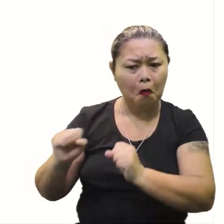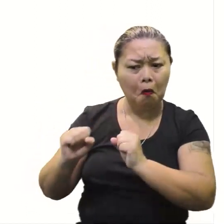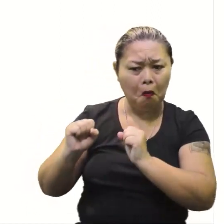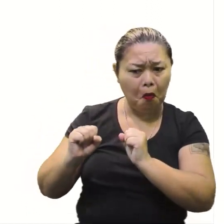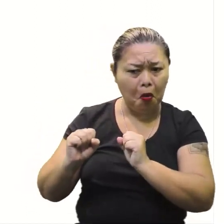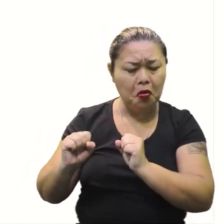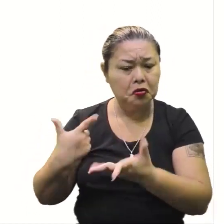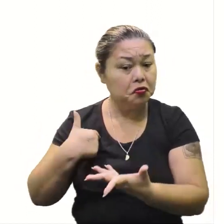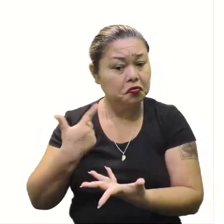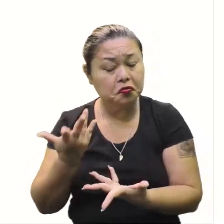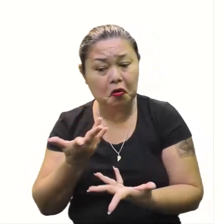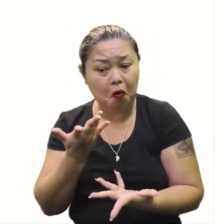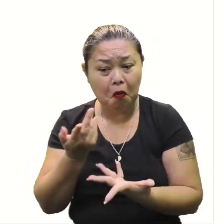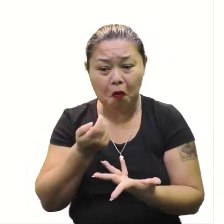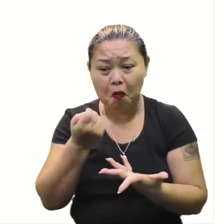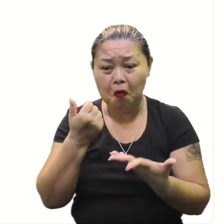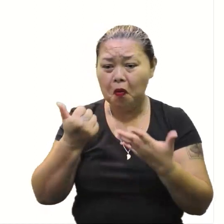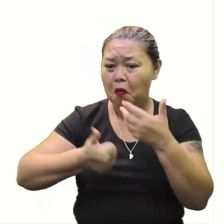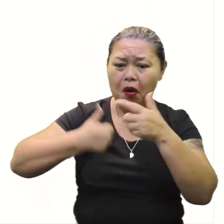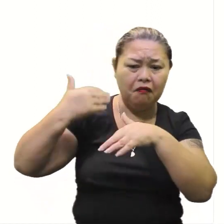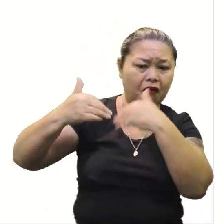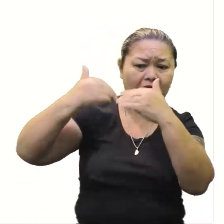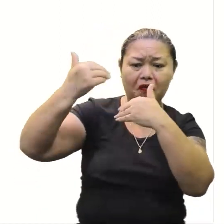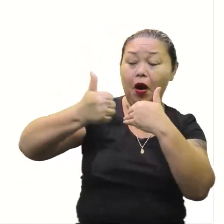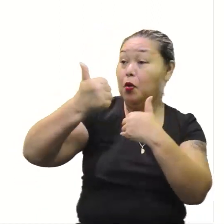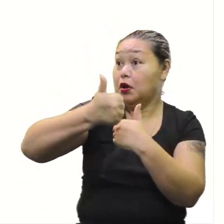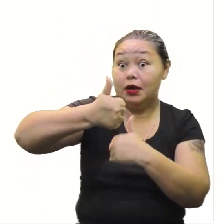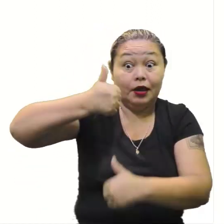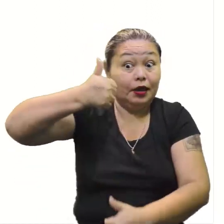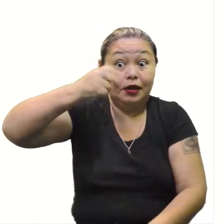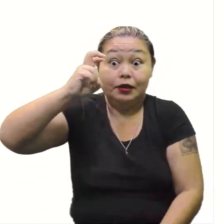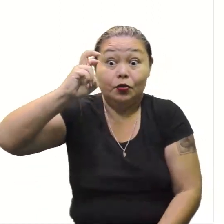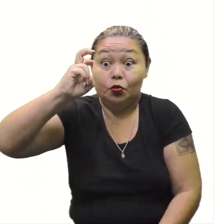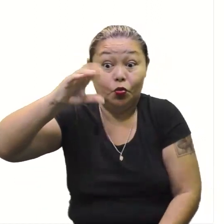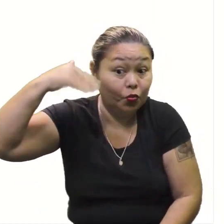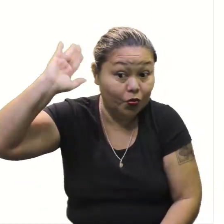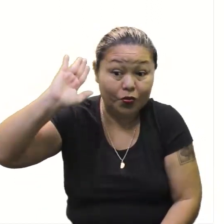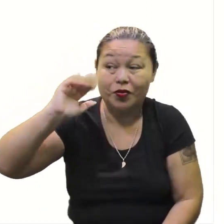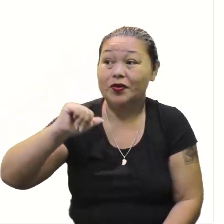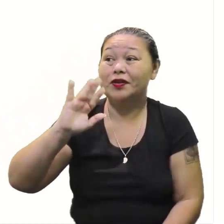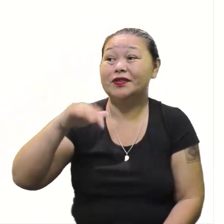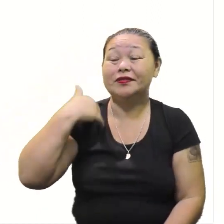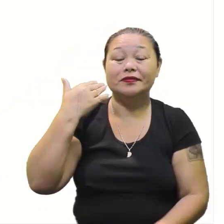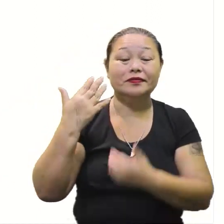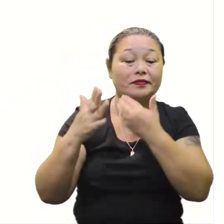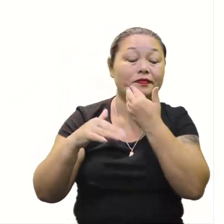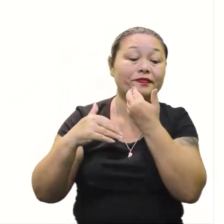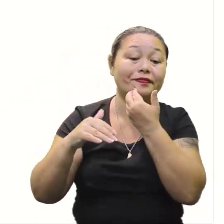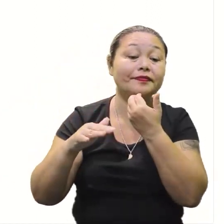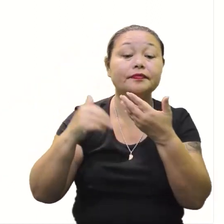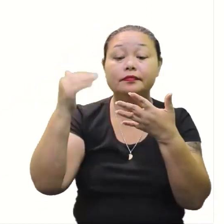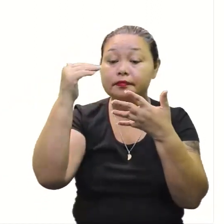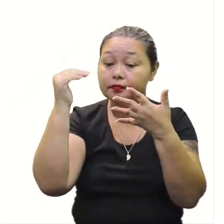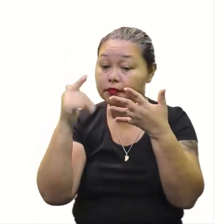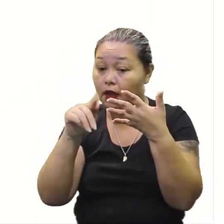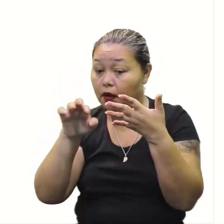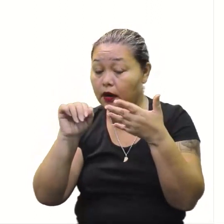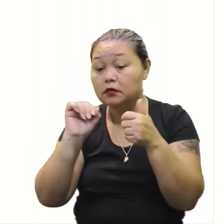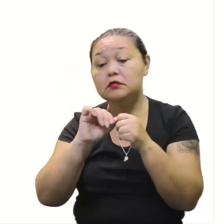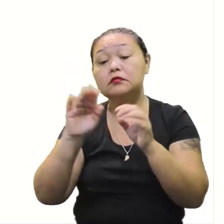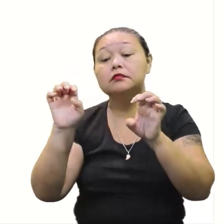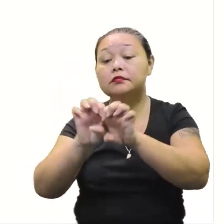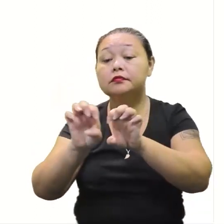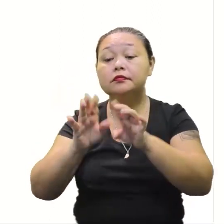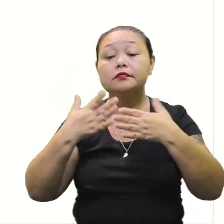Arnaldo? É quase um pós-doutor, não é? Quinto grau. Quinto grau. Mas a gente tá só determinando o grau de cada equação, então